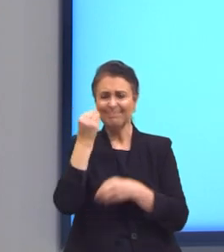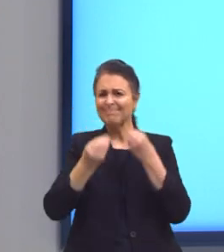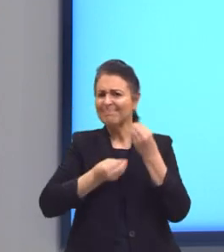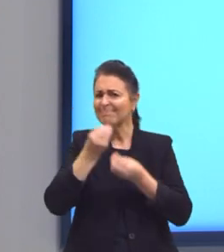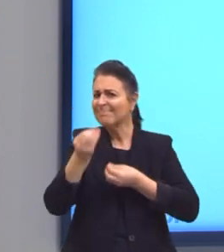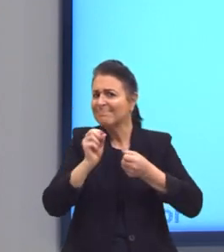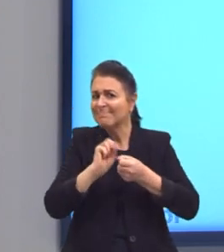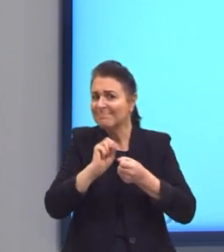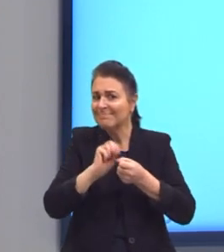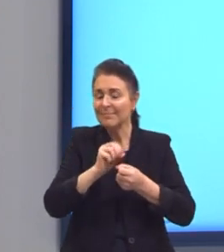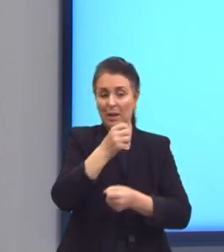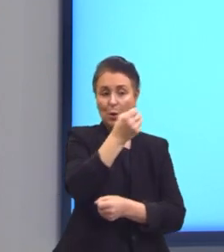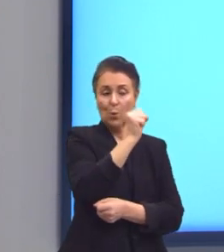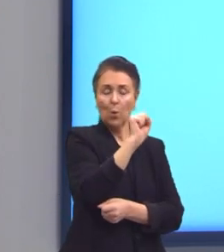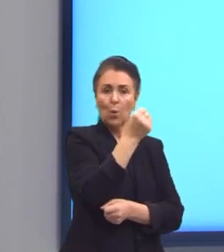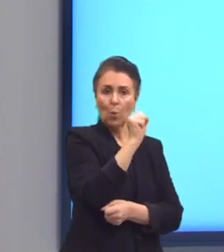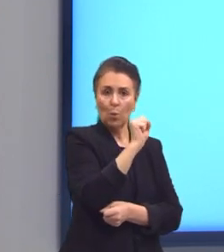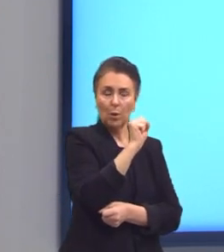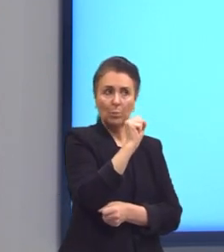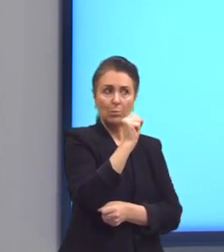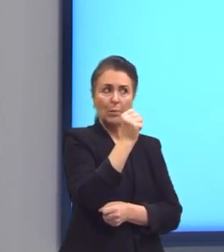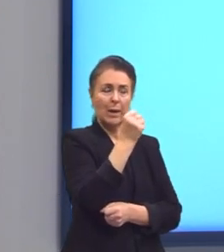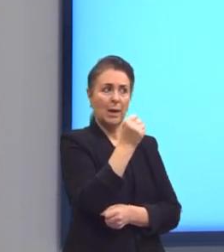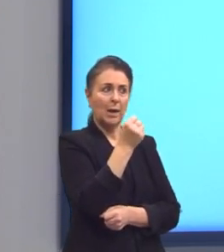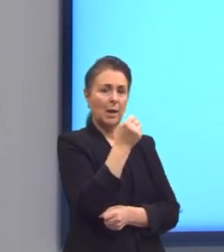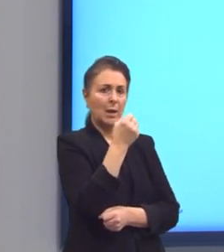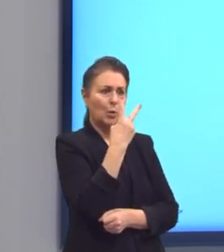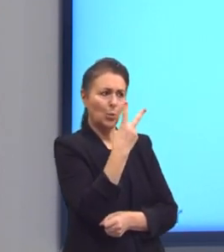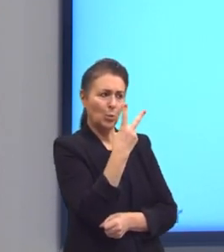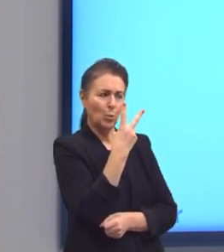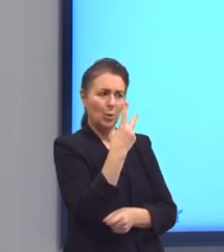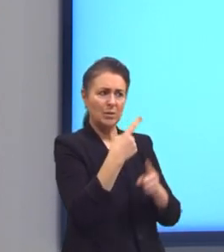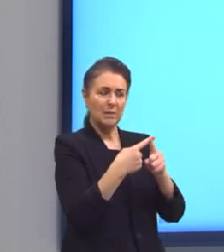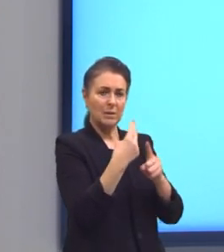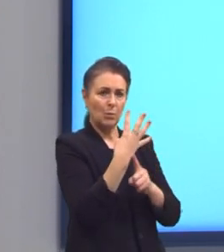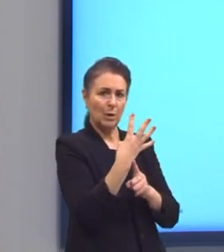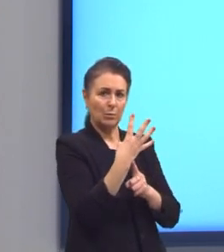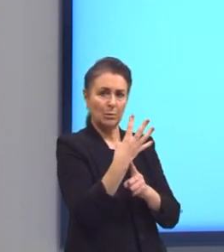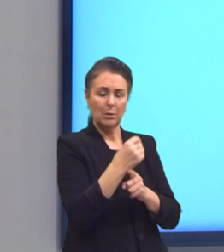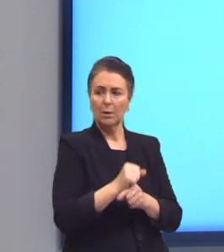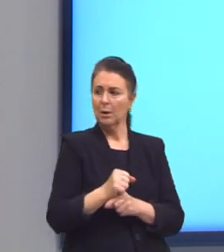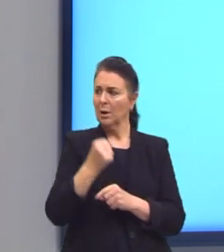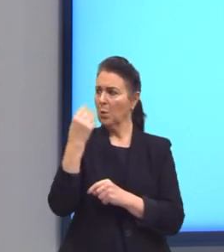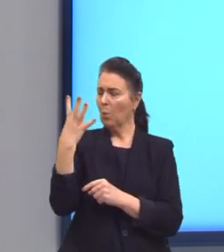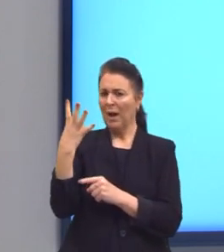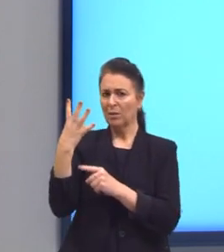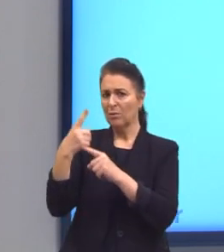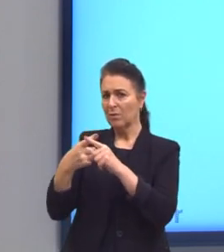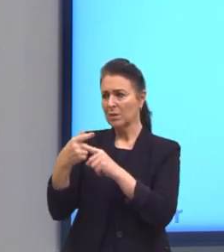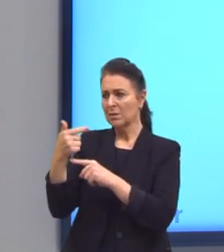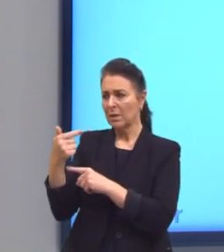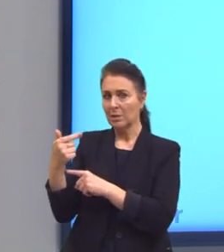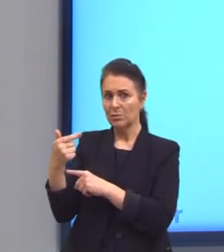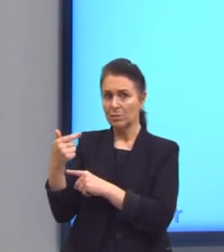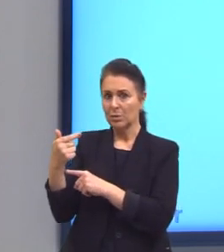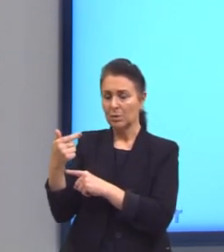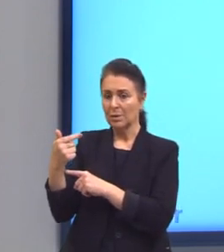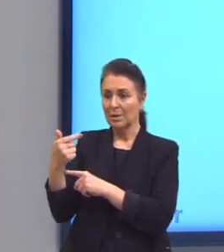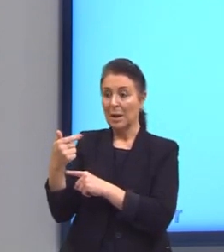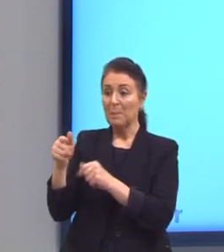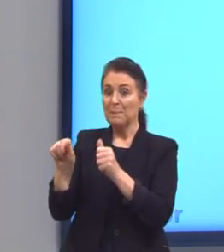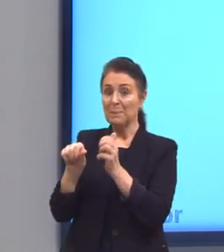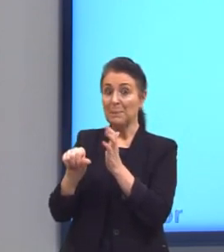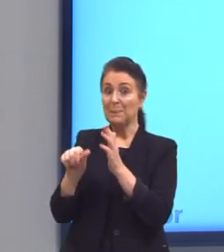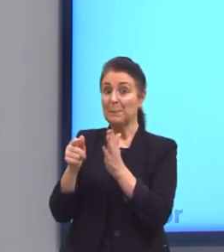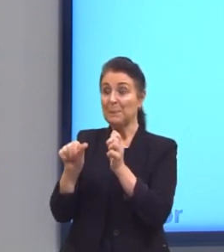Bom, 8, eu sei que é 2 vezes 4. E por acaso, eu lembro quanto que é 4 vezes 7. Então, multiplica o 4 por 7,